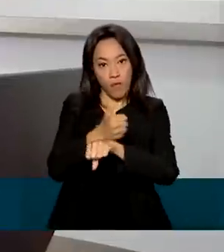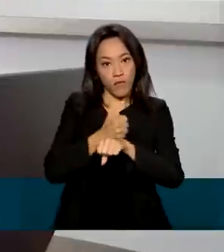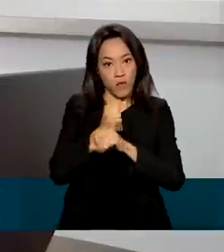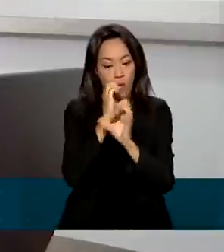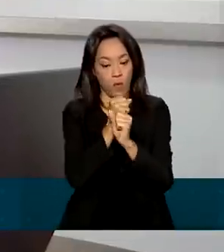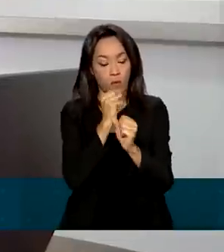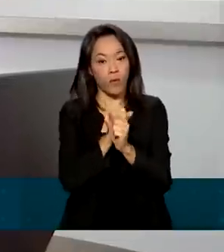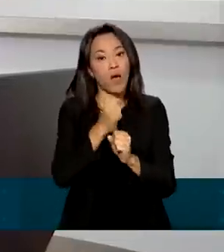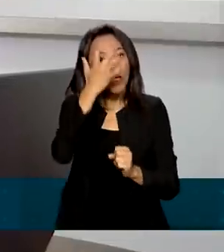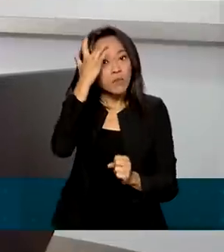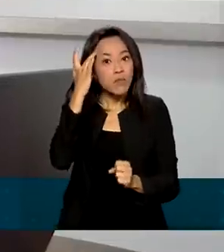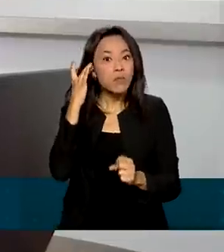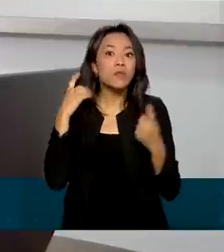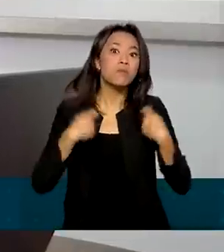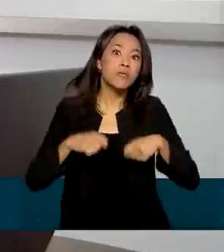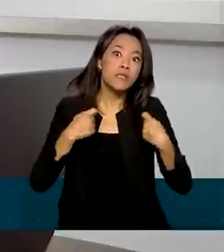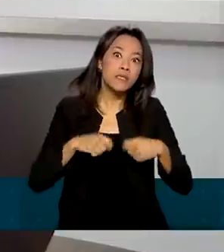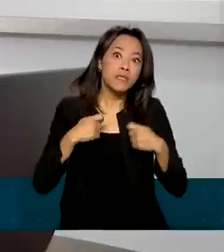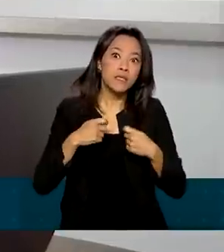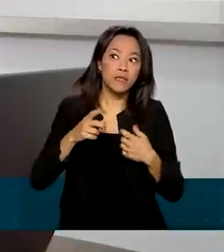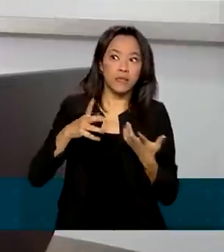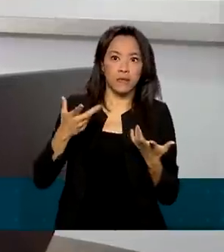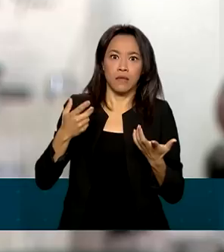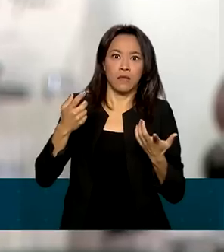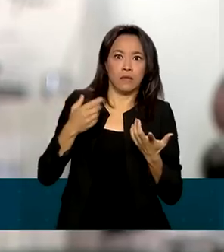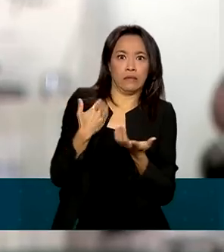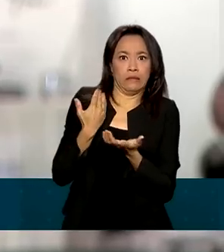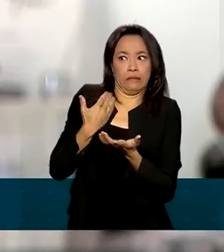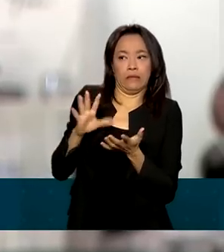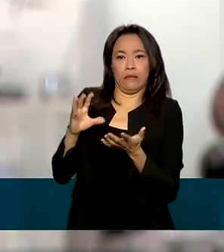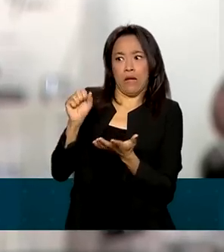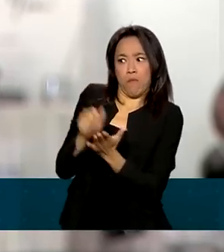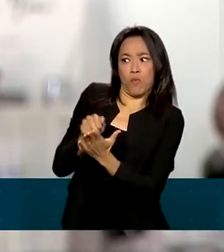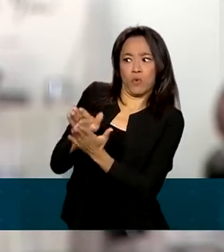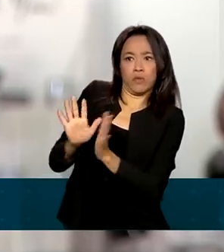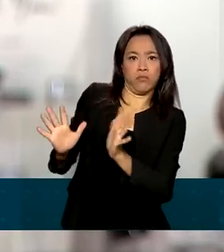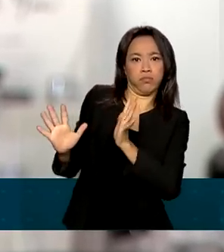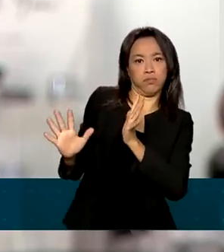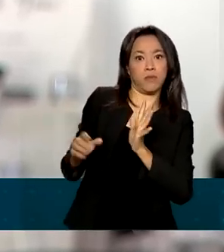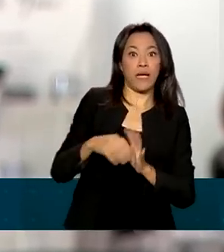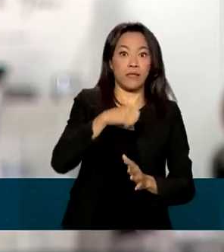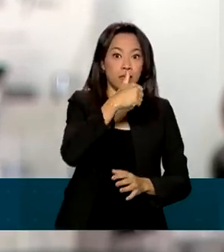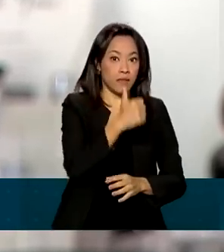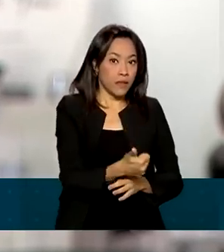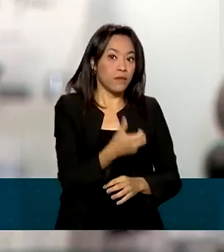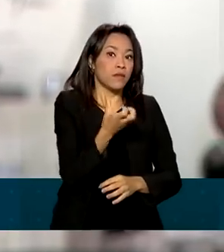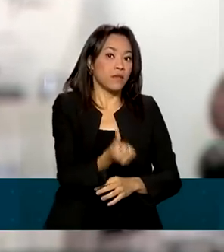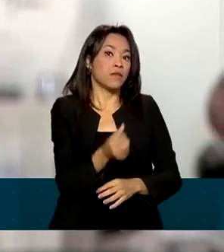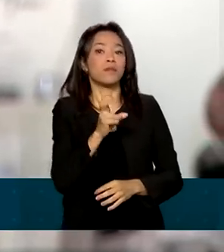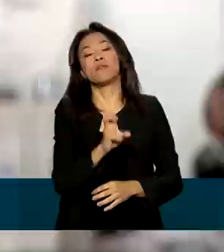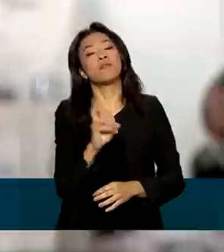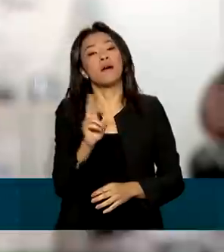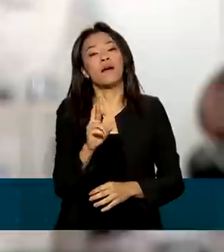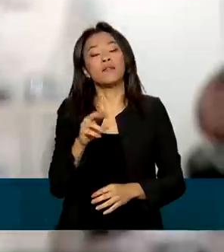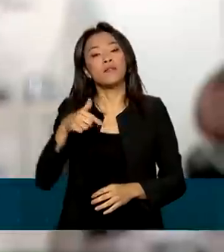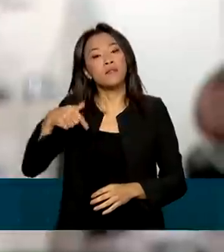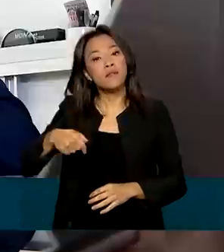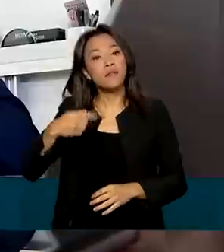contribuintes devem fugir da multa, que no mínimo é de R$ 165,74.